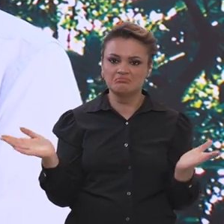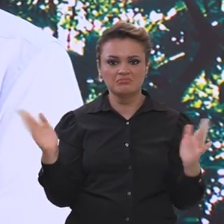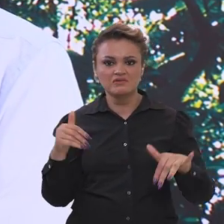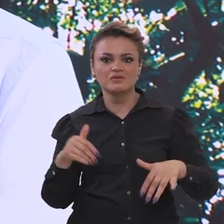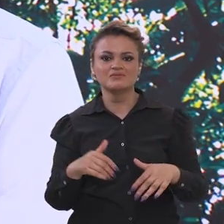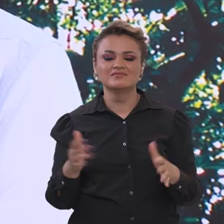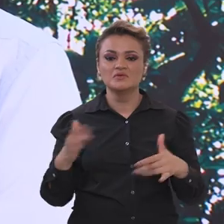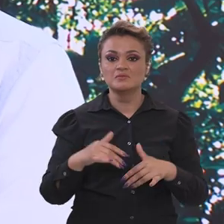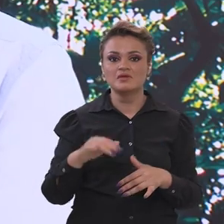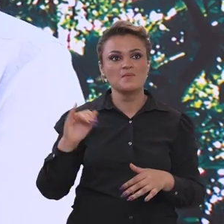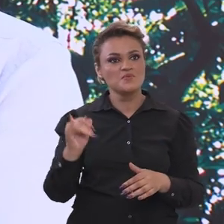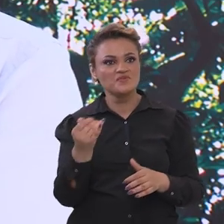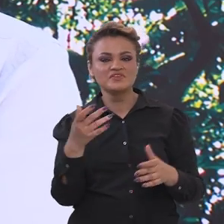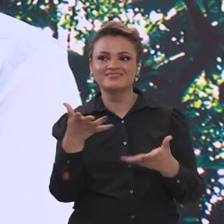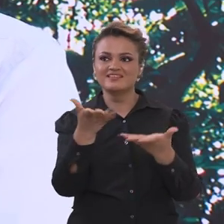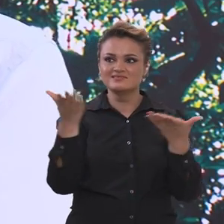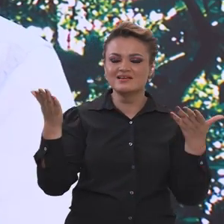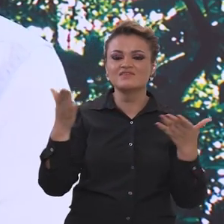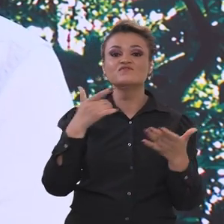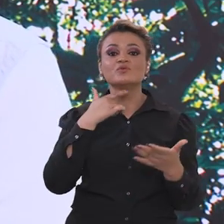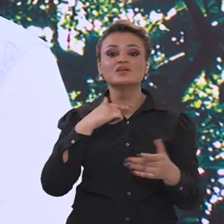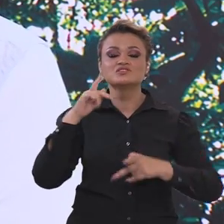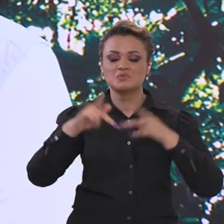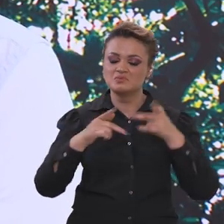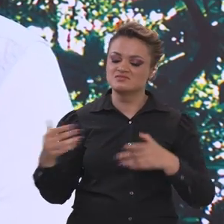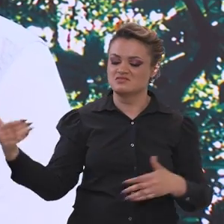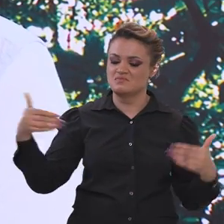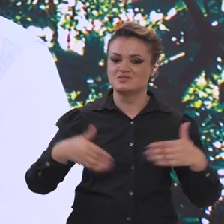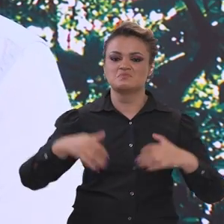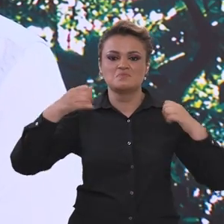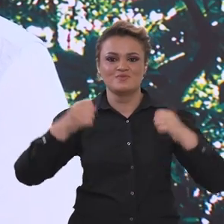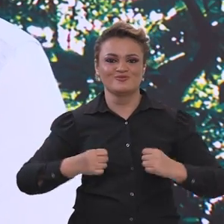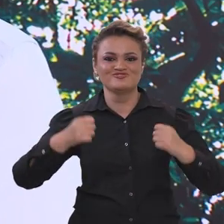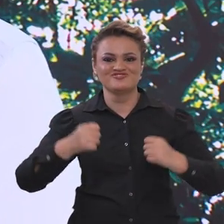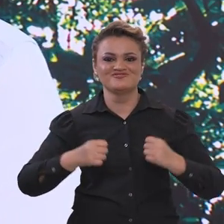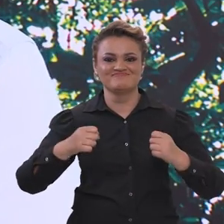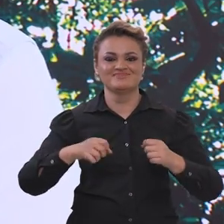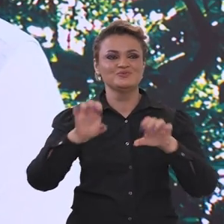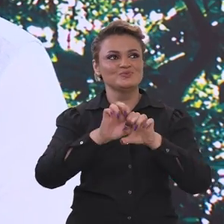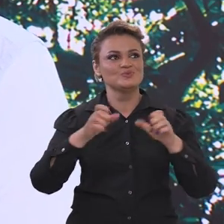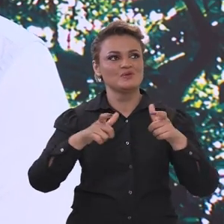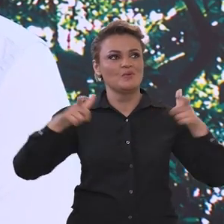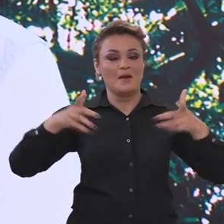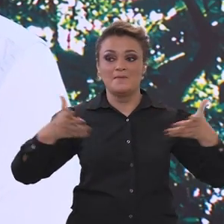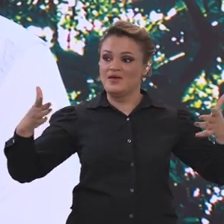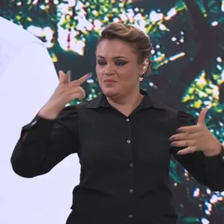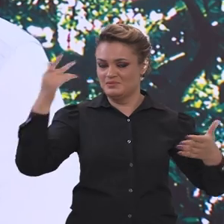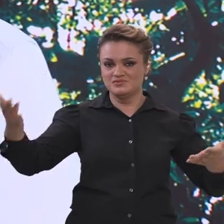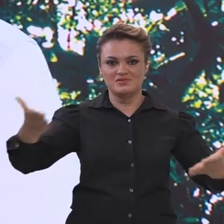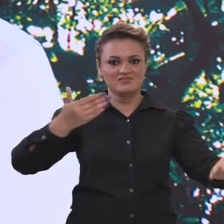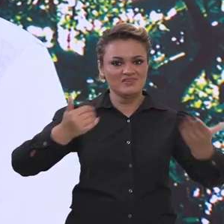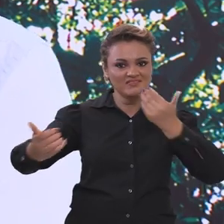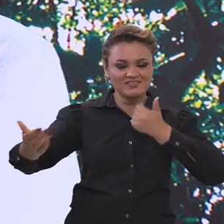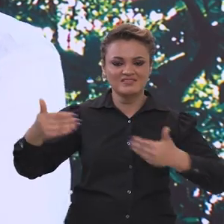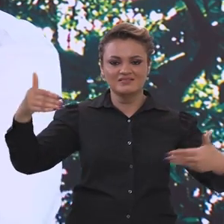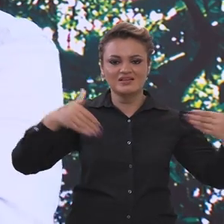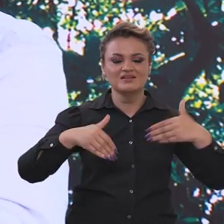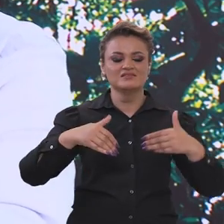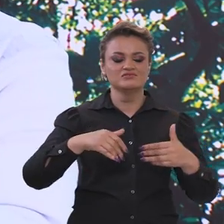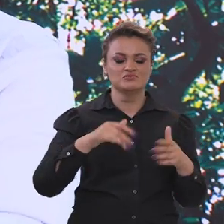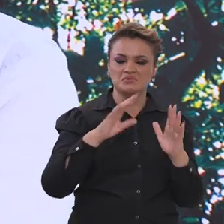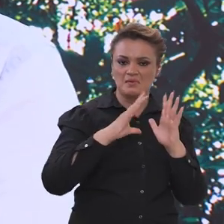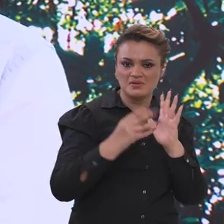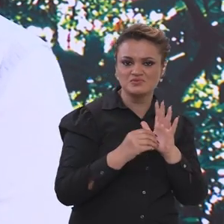de aproveitar essa riqueza, que é a vontade do povo participar, de ajudar a decidir os destinos do Brasil e os